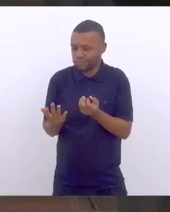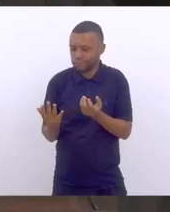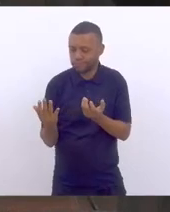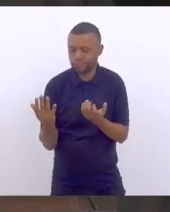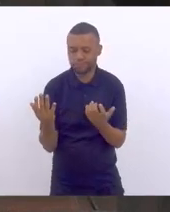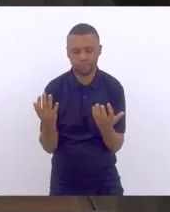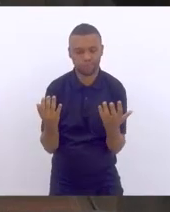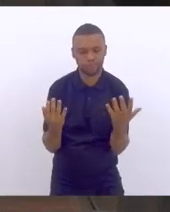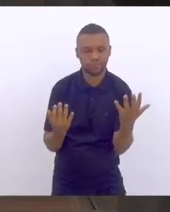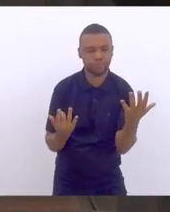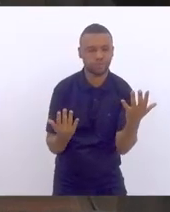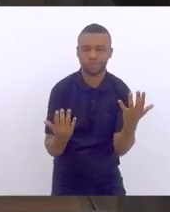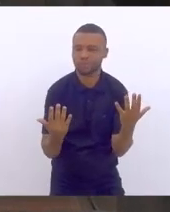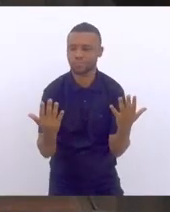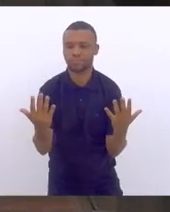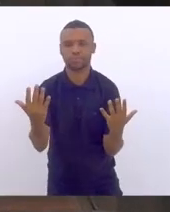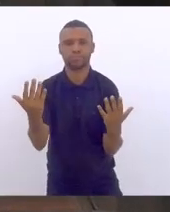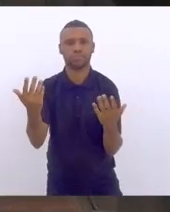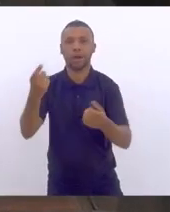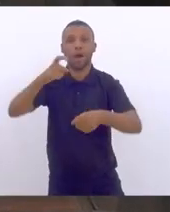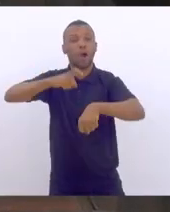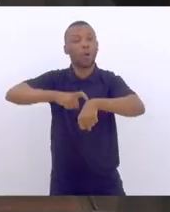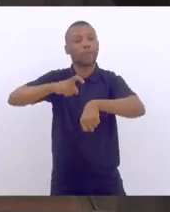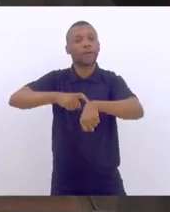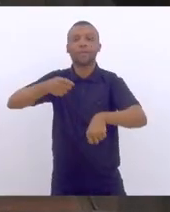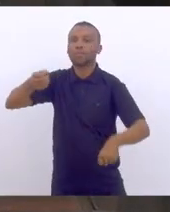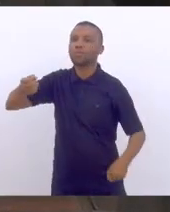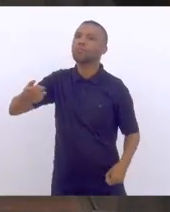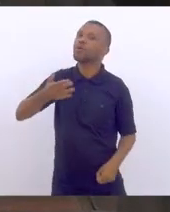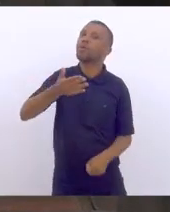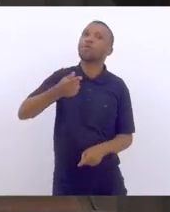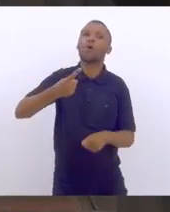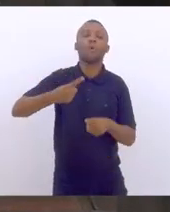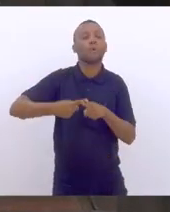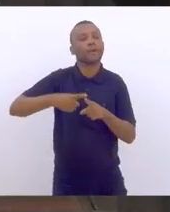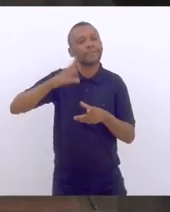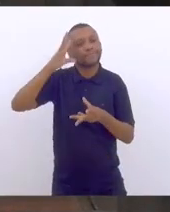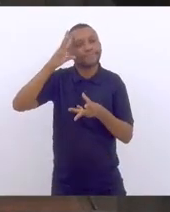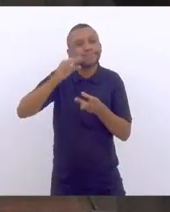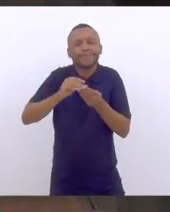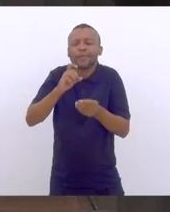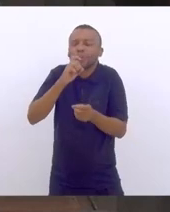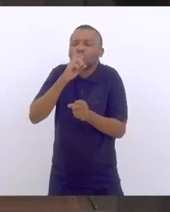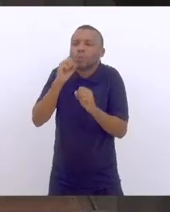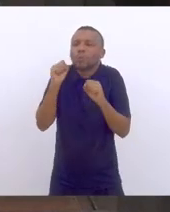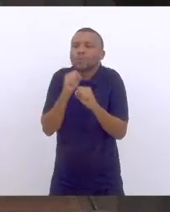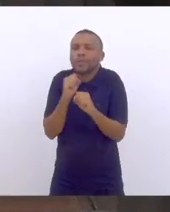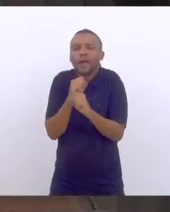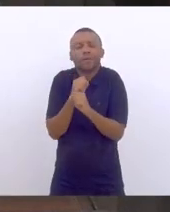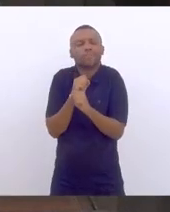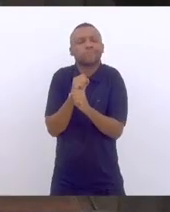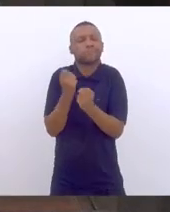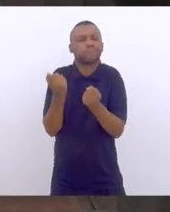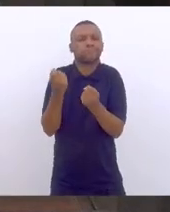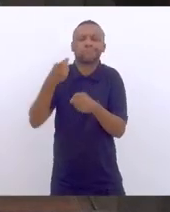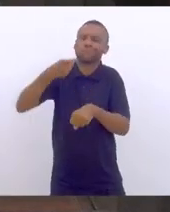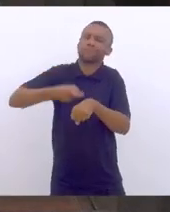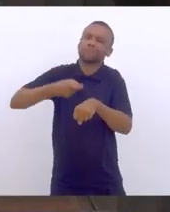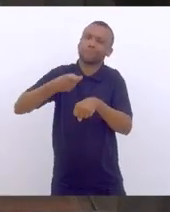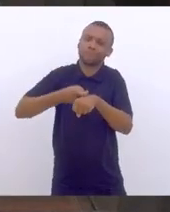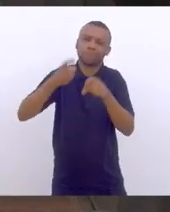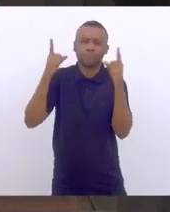tempos, porque pressupõe que acabou o inverno, que sempre é um período duro